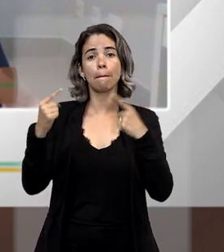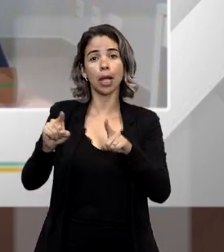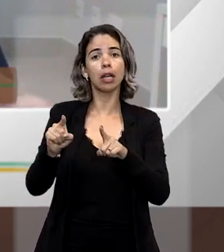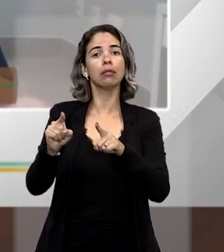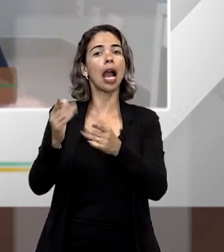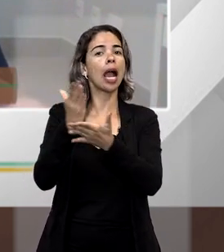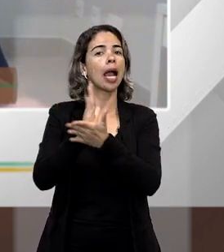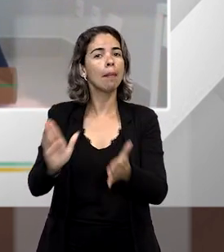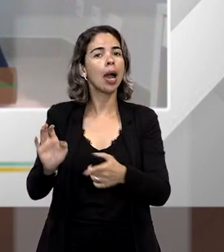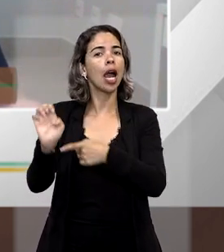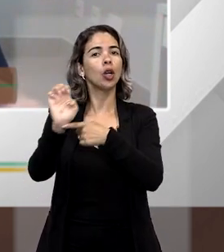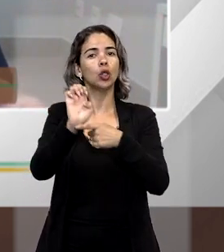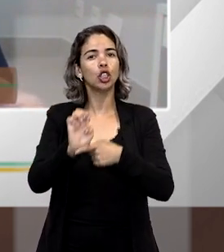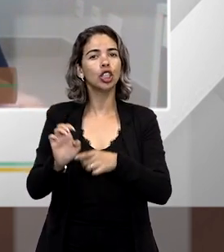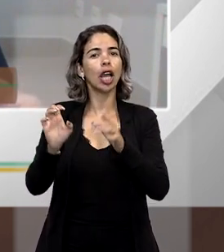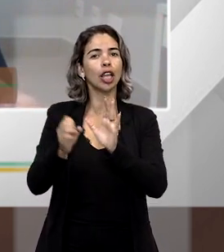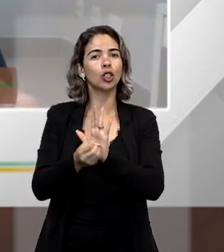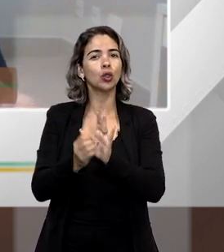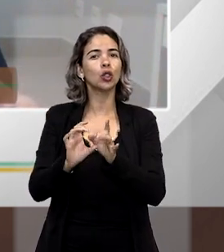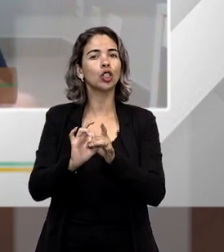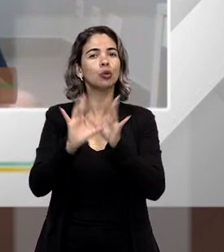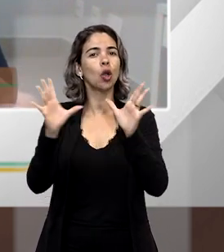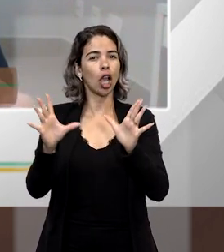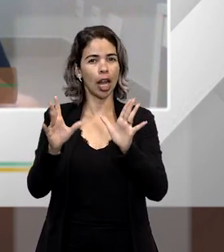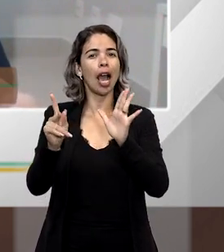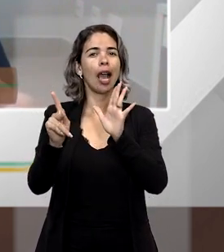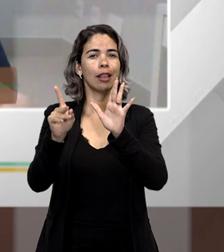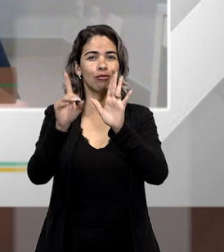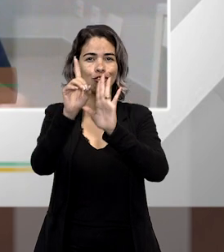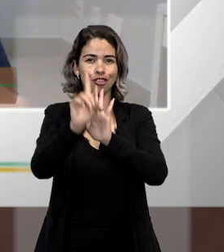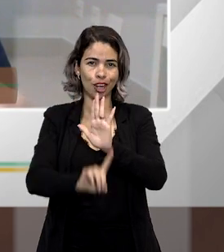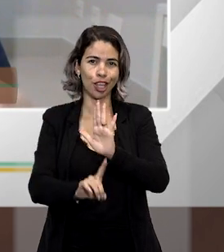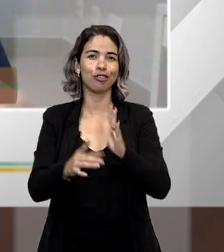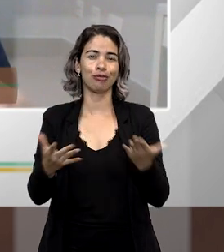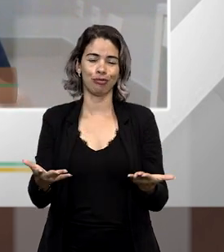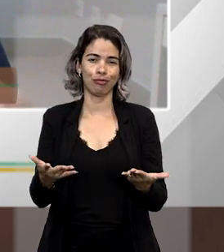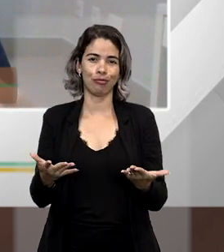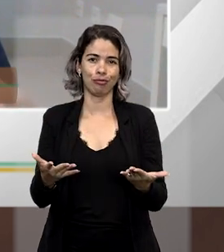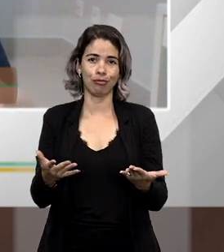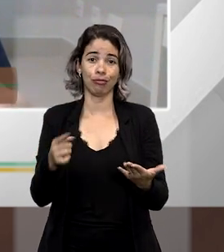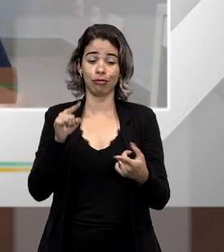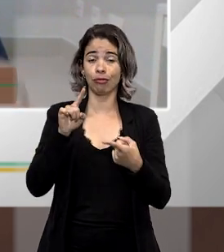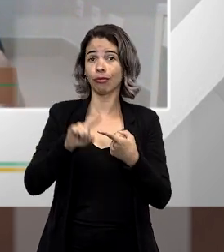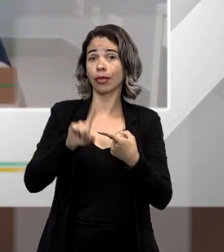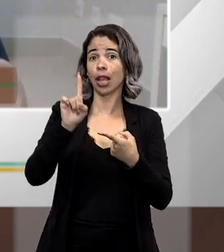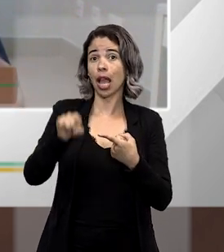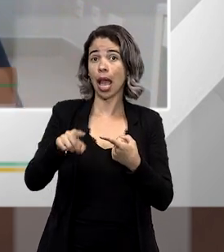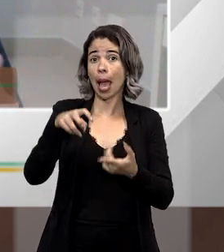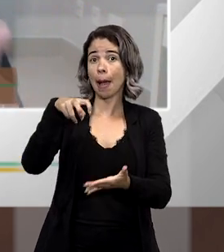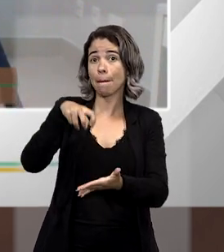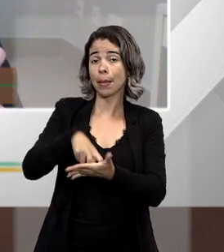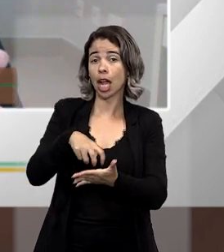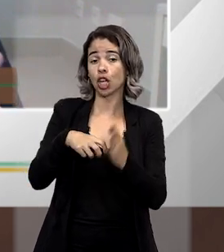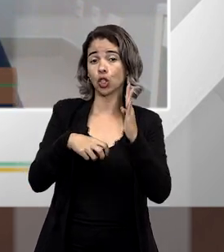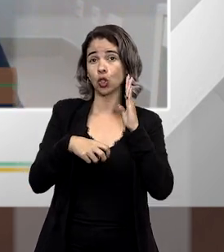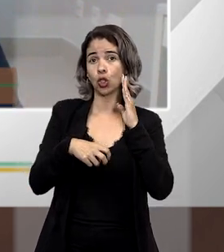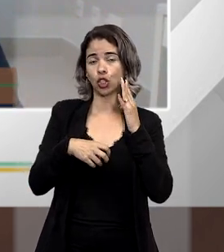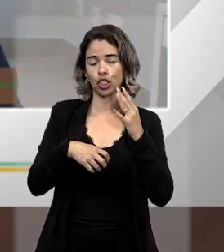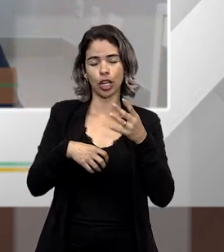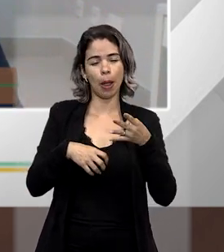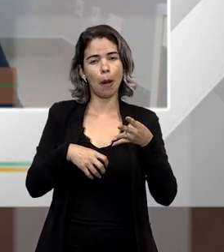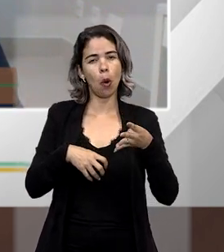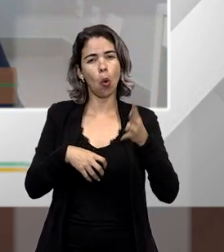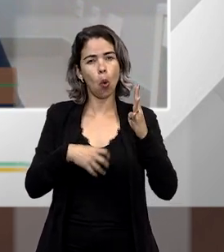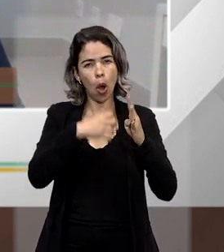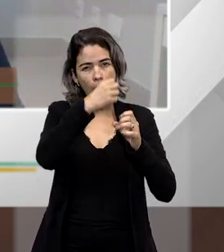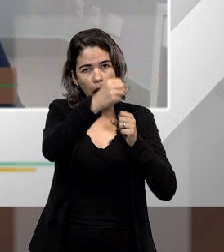abolir o Estado Democrático de Direito, ou seja, todos os aspectos relacionados ao Estado Democrático de Direito. Neste caso, a pena é de 4 a 8